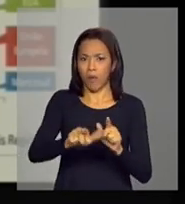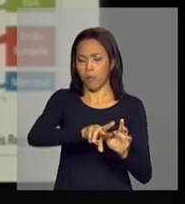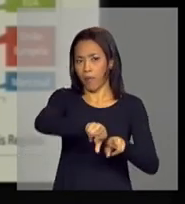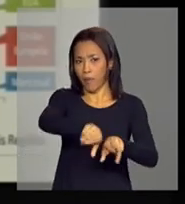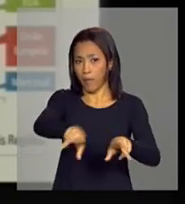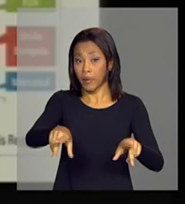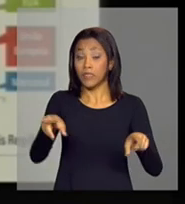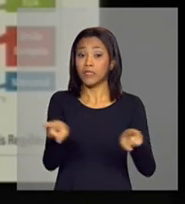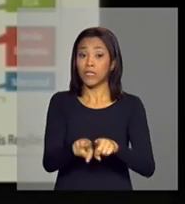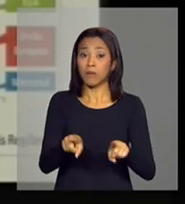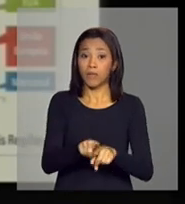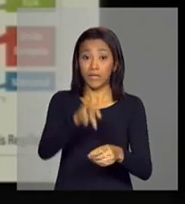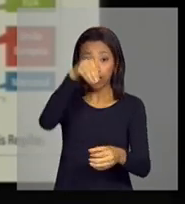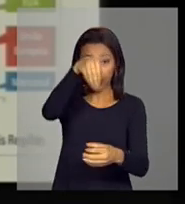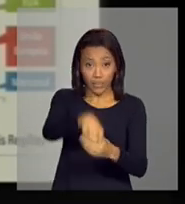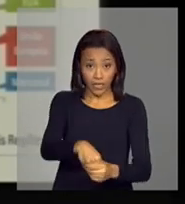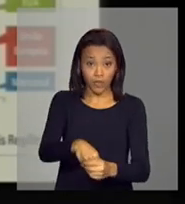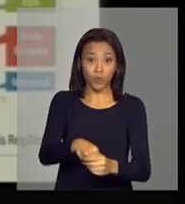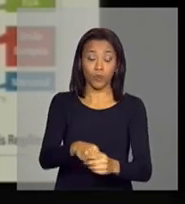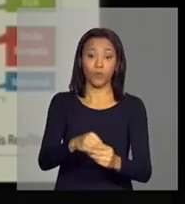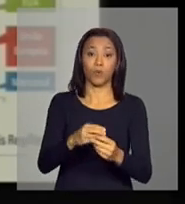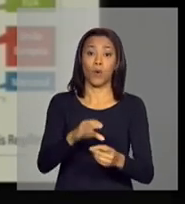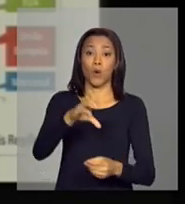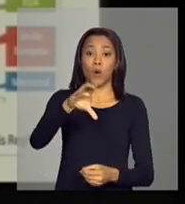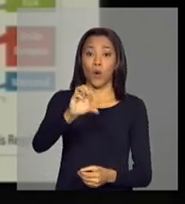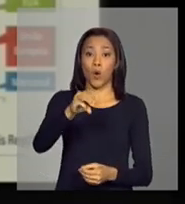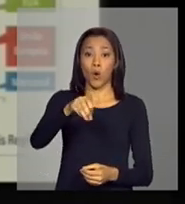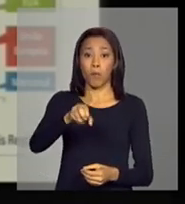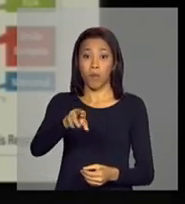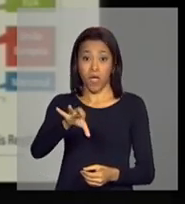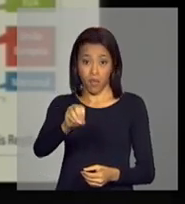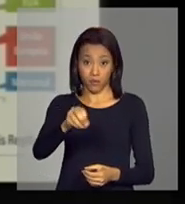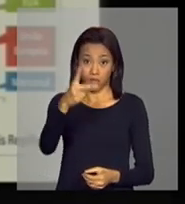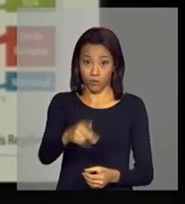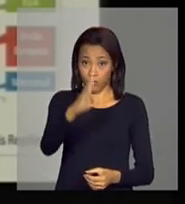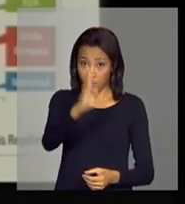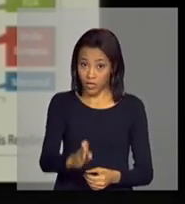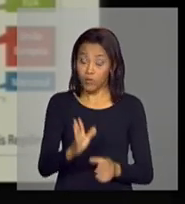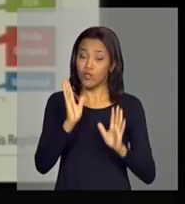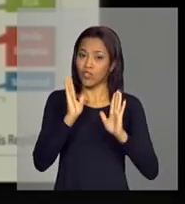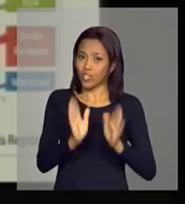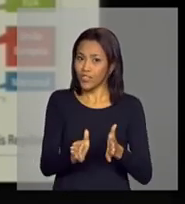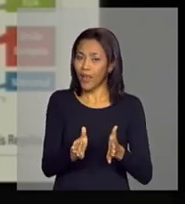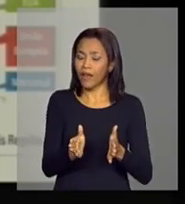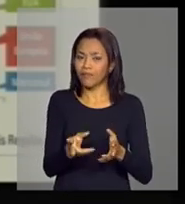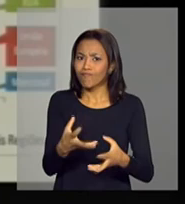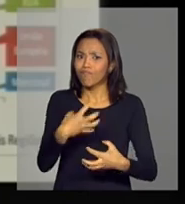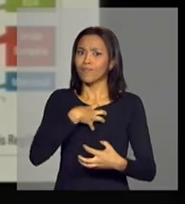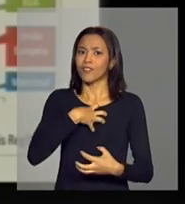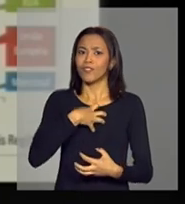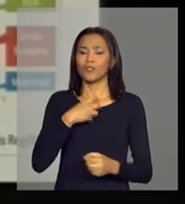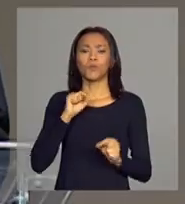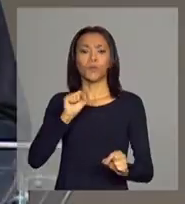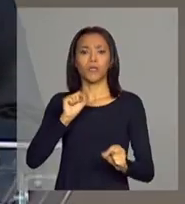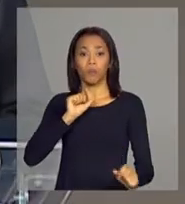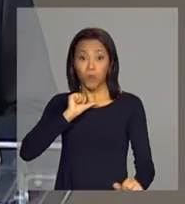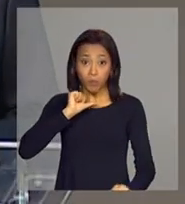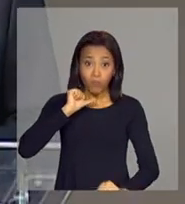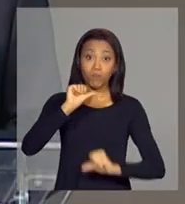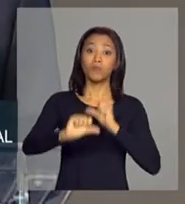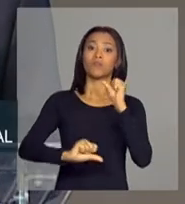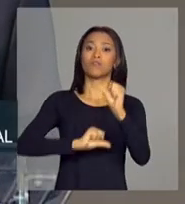comércio brasileiro já reagiu de maneira muito interessante à mudança